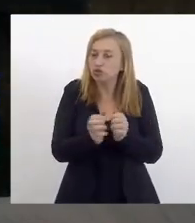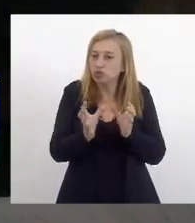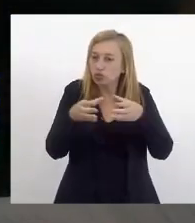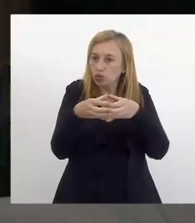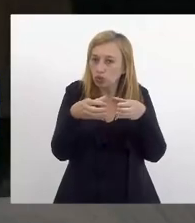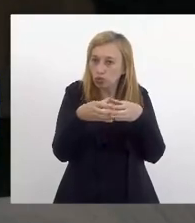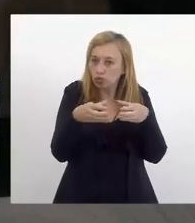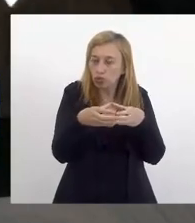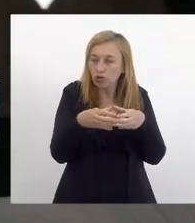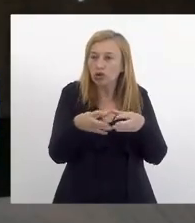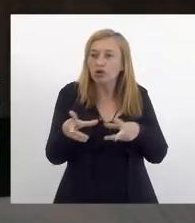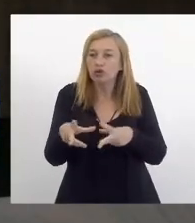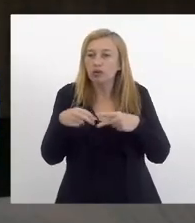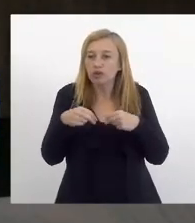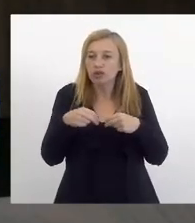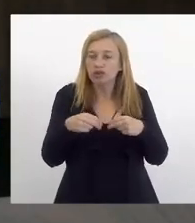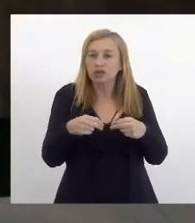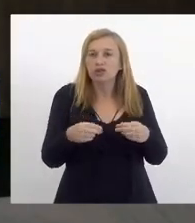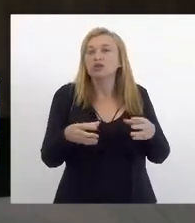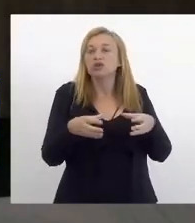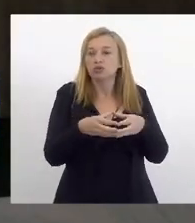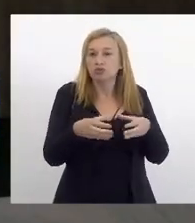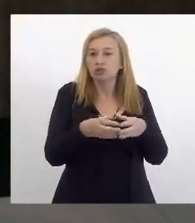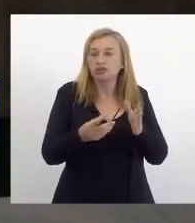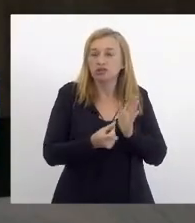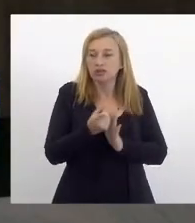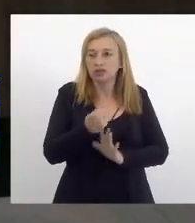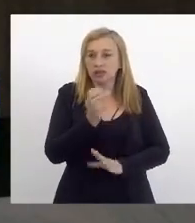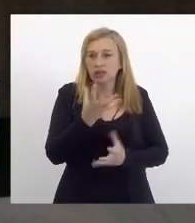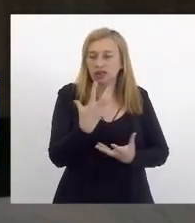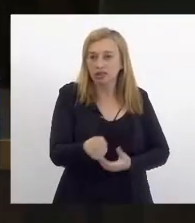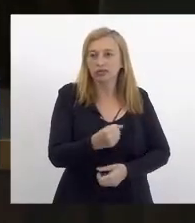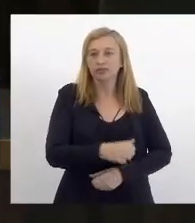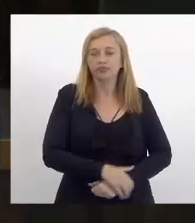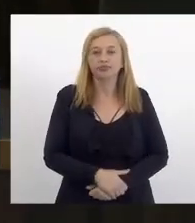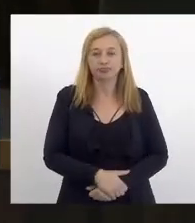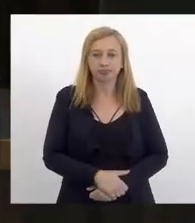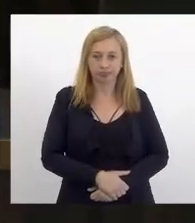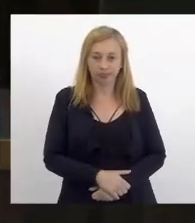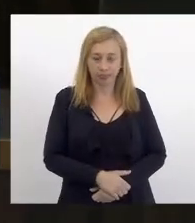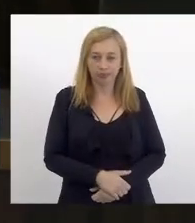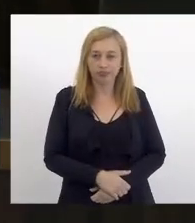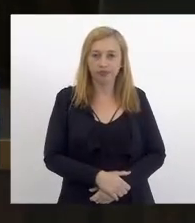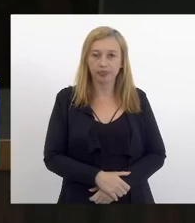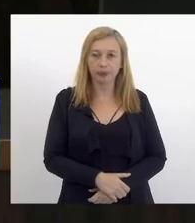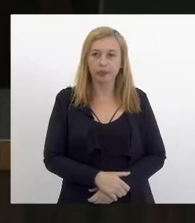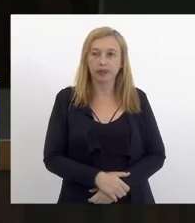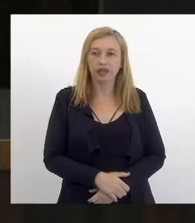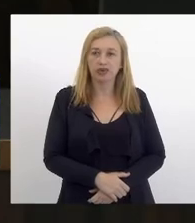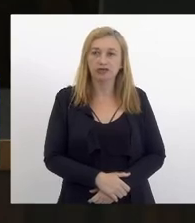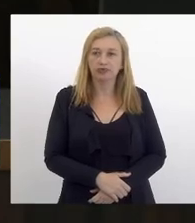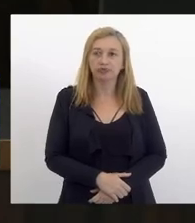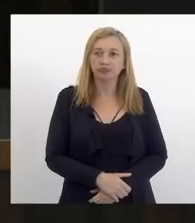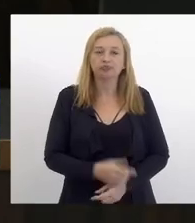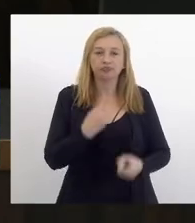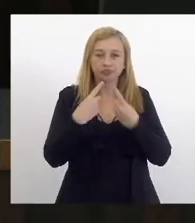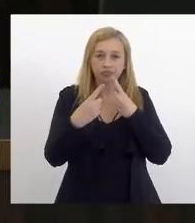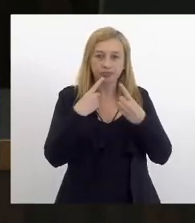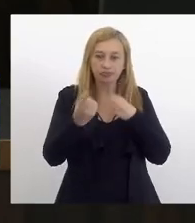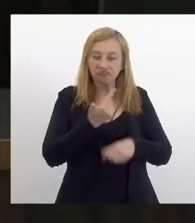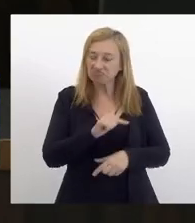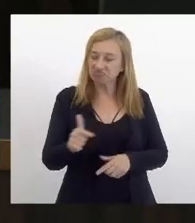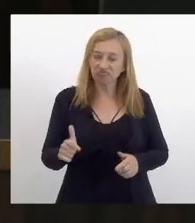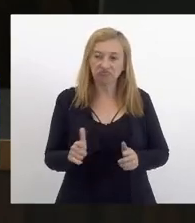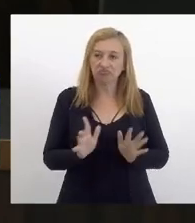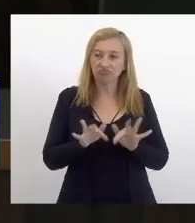então no mérito meu parecer pela comissão de orçamento é favorável com os pareceres emitidos em discussão não